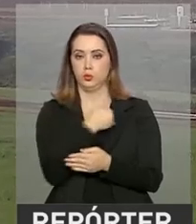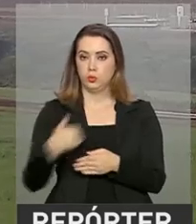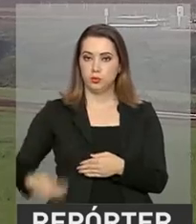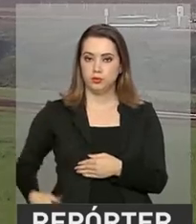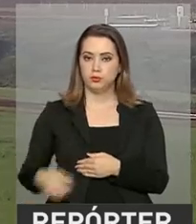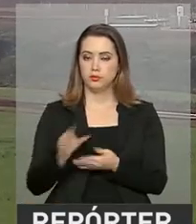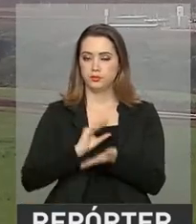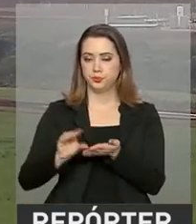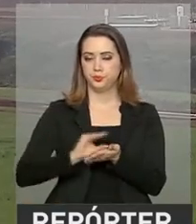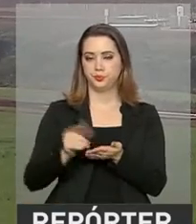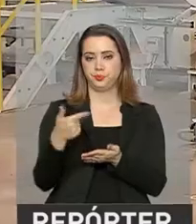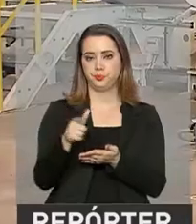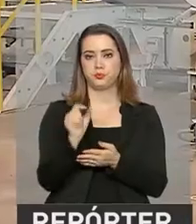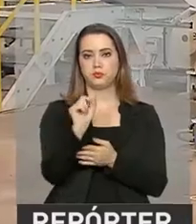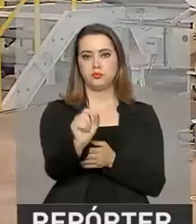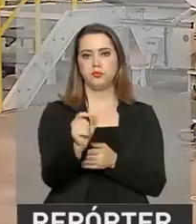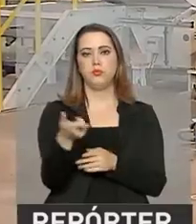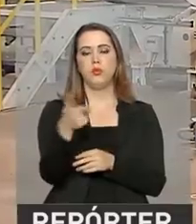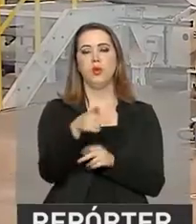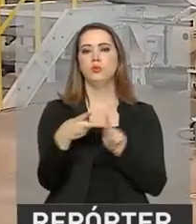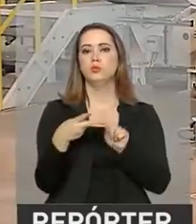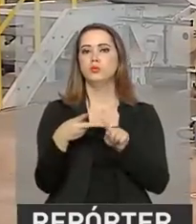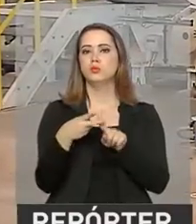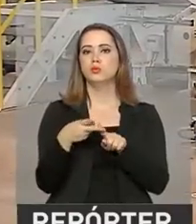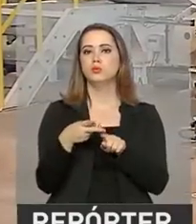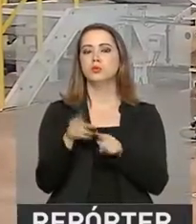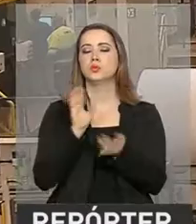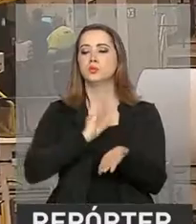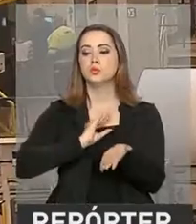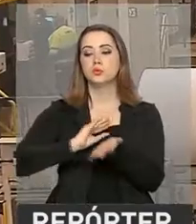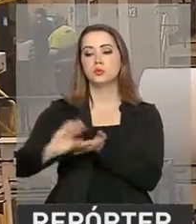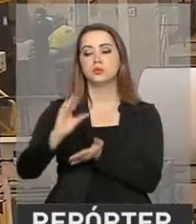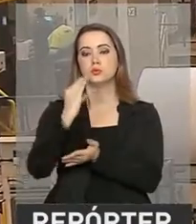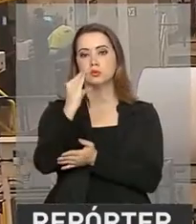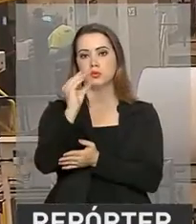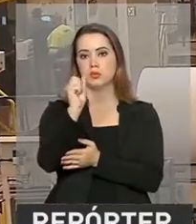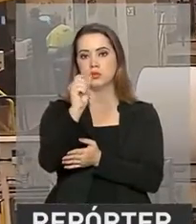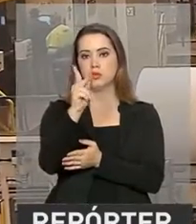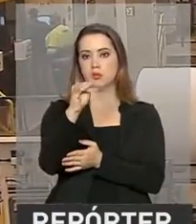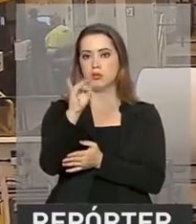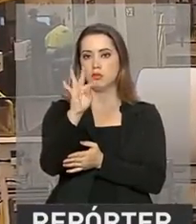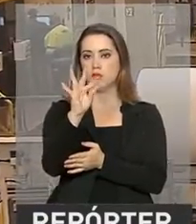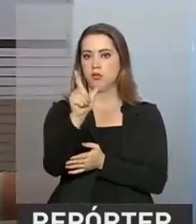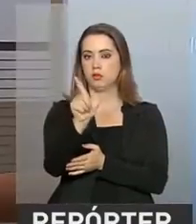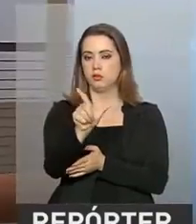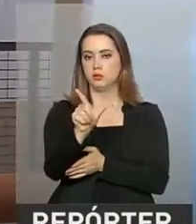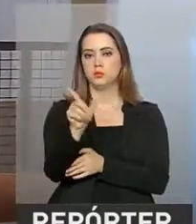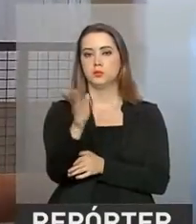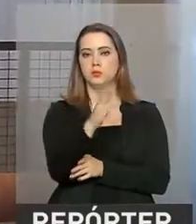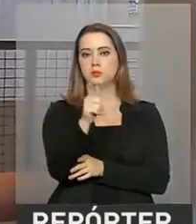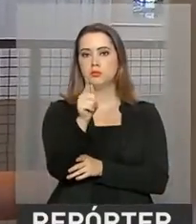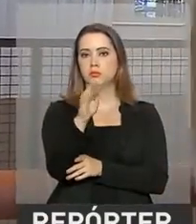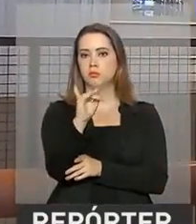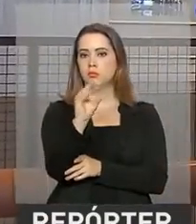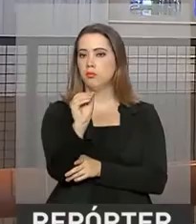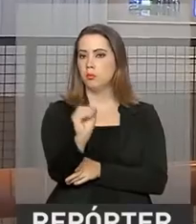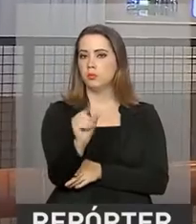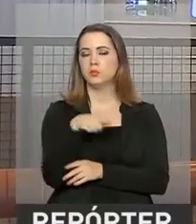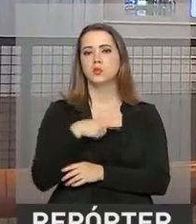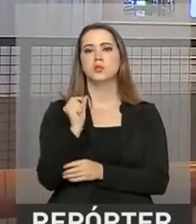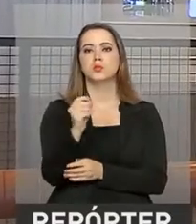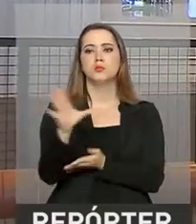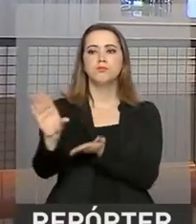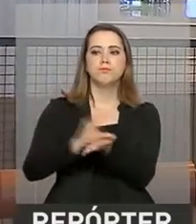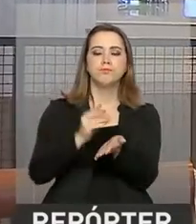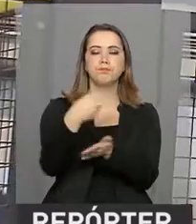A outra linha de financiamento é para a capital de giro de empresas. Essa é uma linha que já existe no banco, mas que vai receber mais R$ bilhões